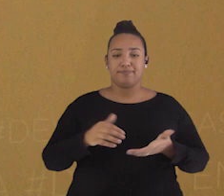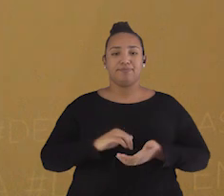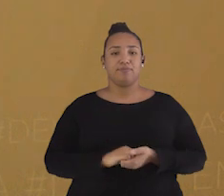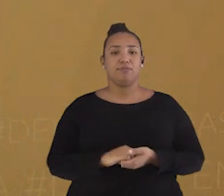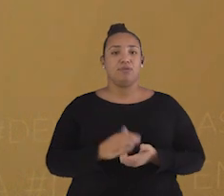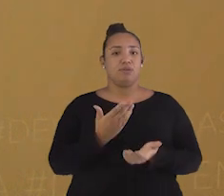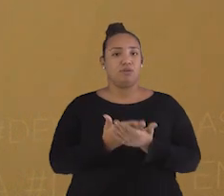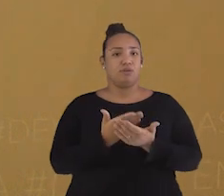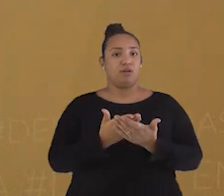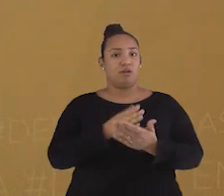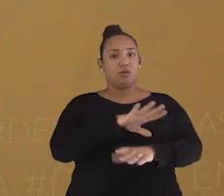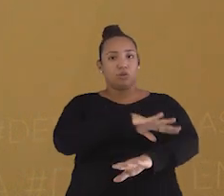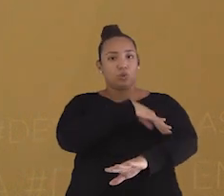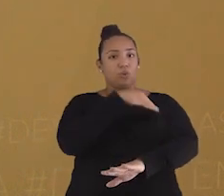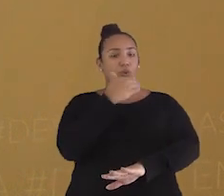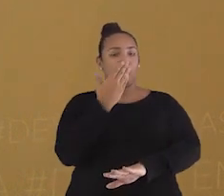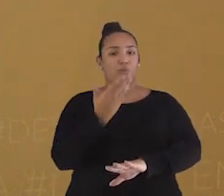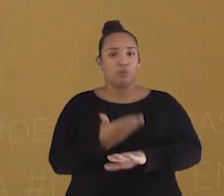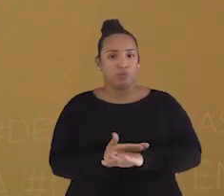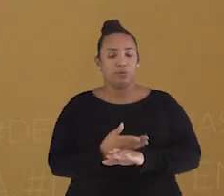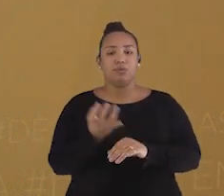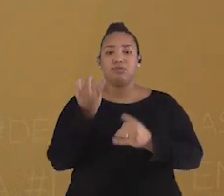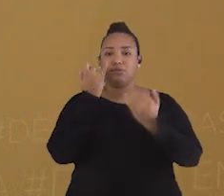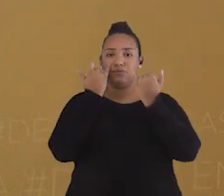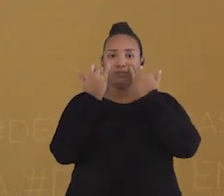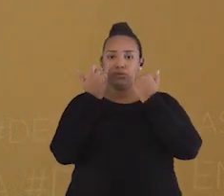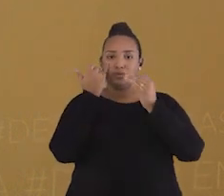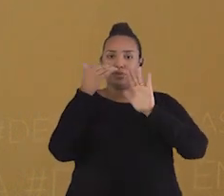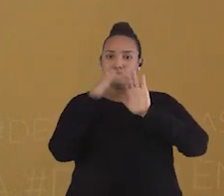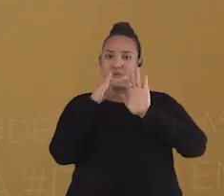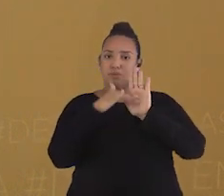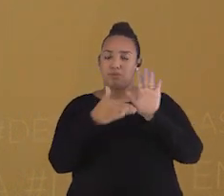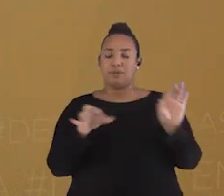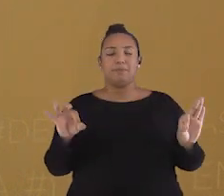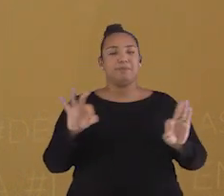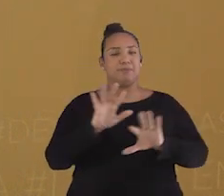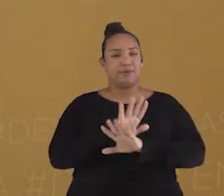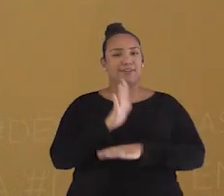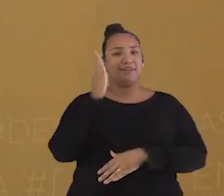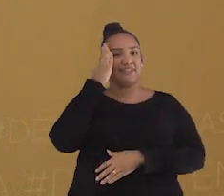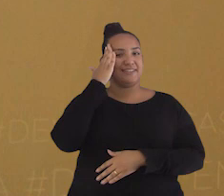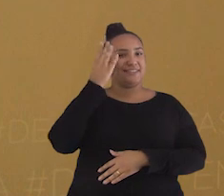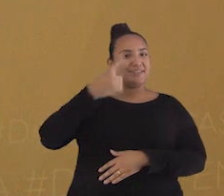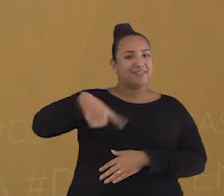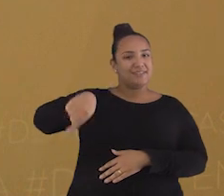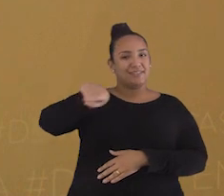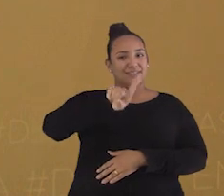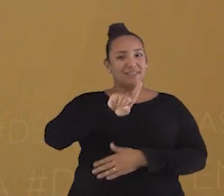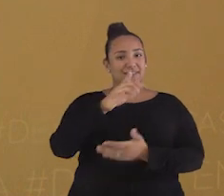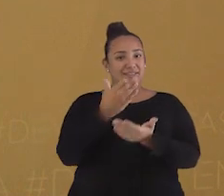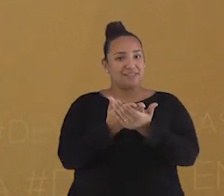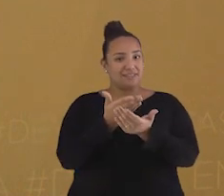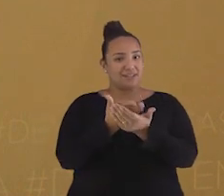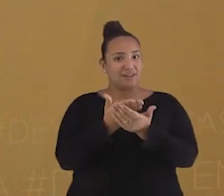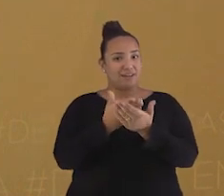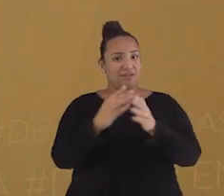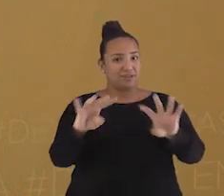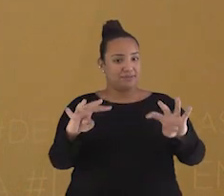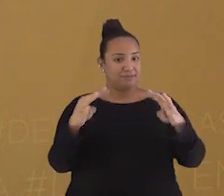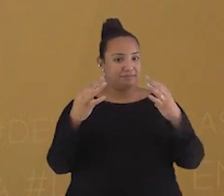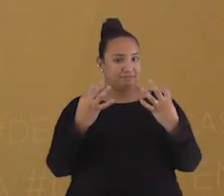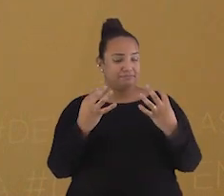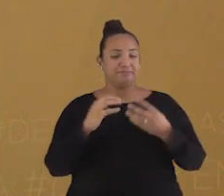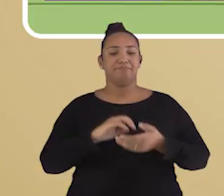tela durante toda a aula, preencher os dados corretamente e pronto. Nós já vamos ficar sabendo que você nos